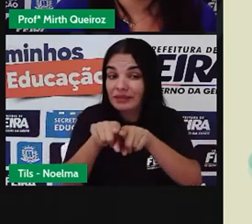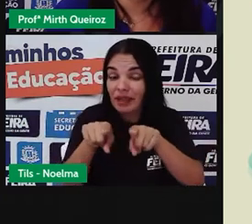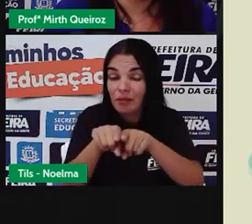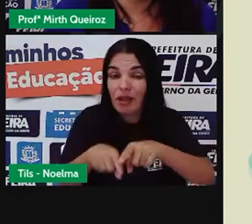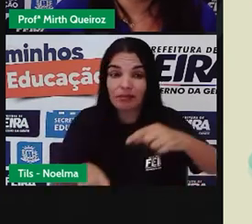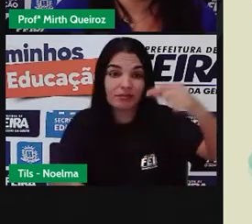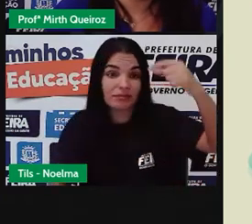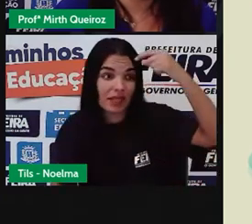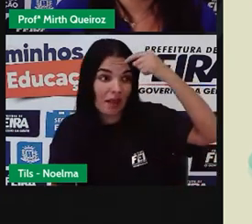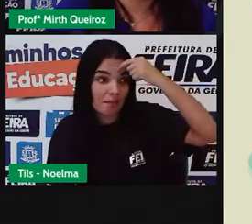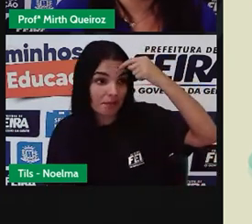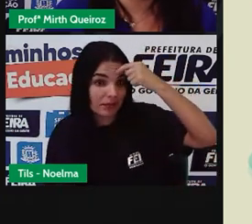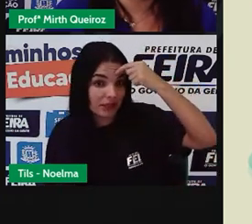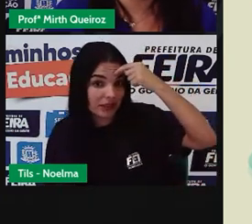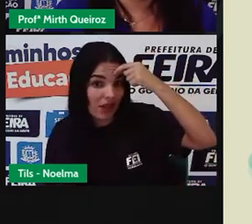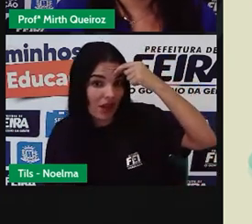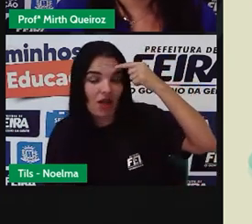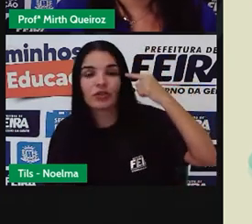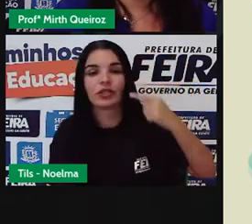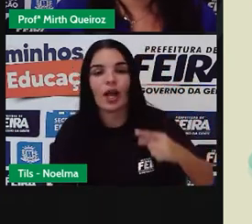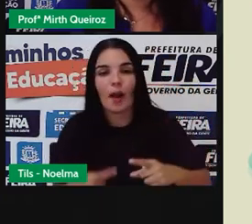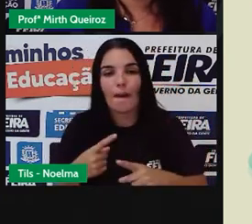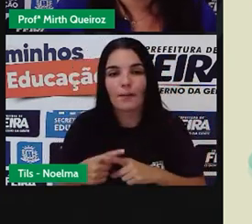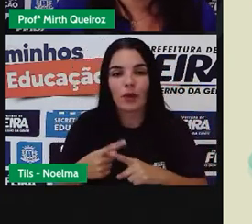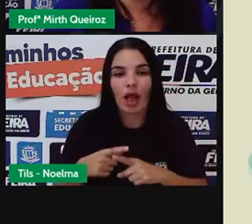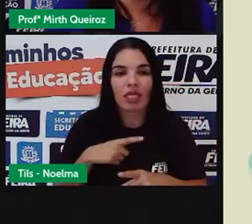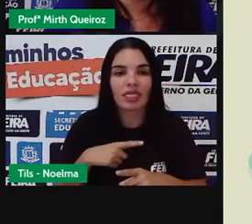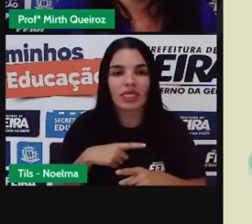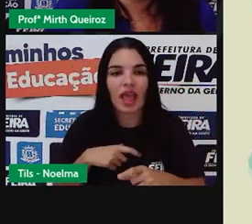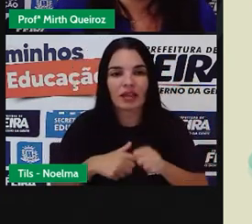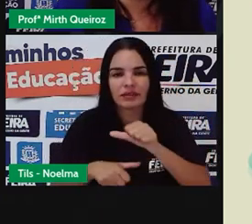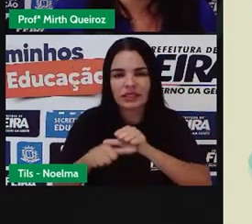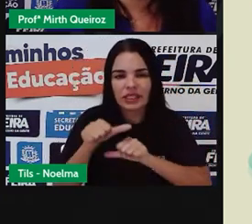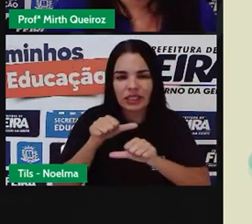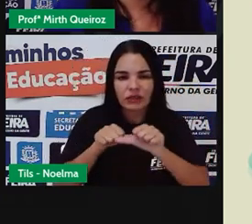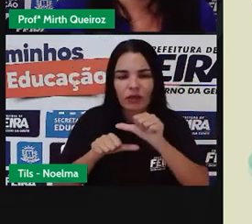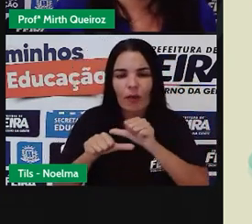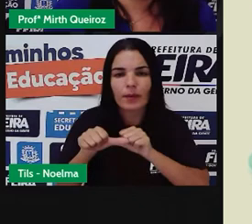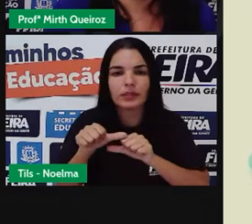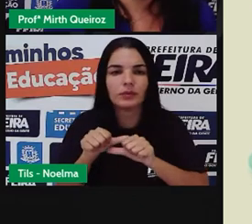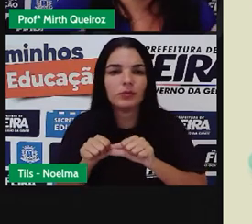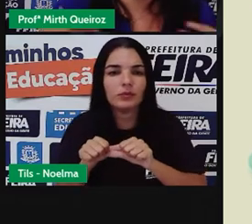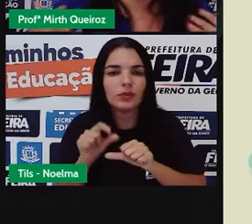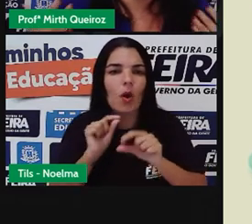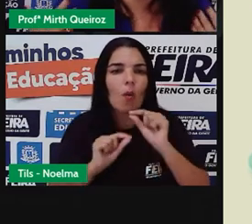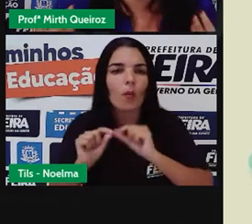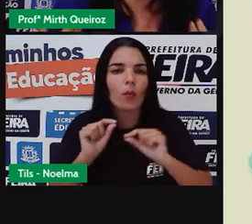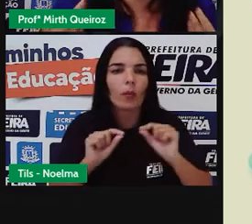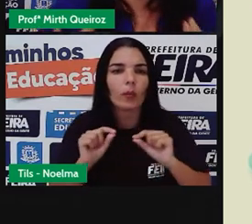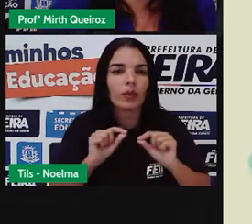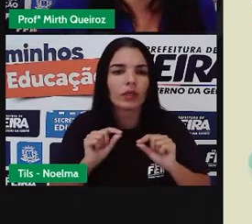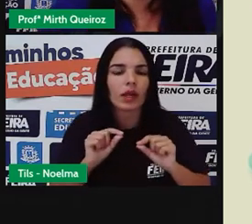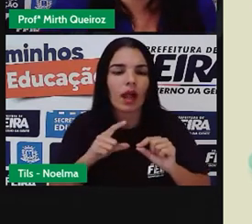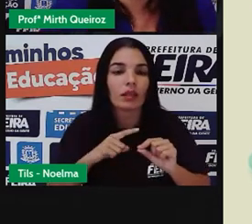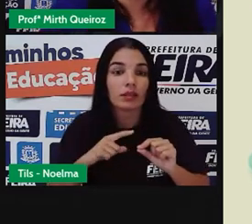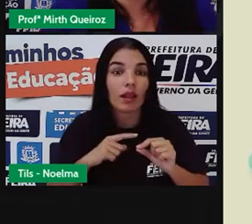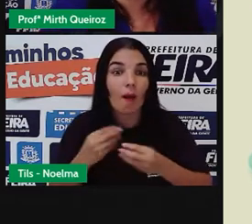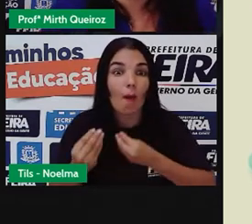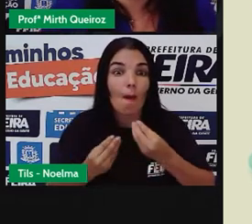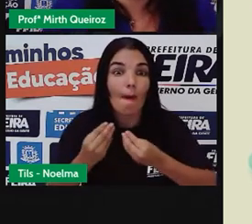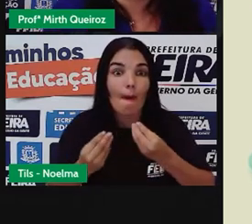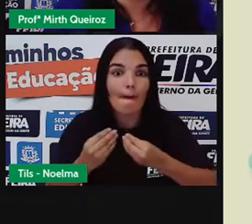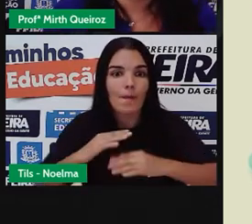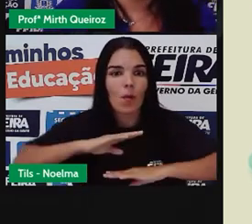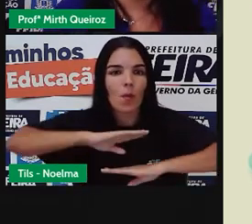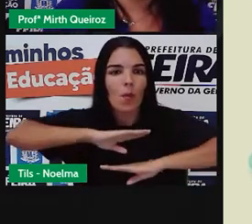mudanças biológicas e fisiológicas? Essas mudanças biológicas seriam a partir da estrutura do nosso